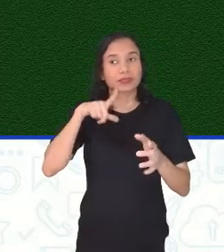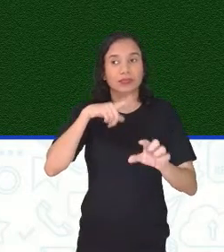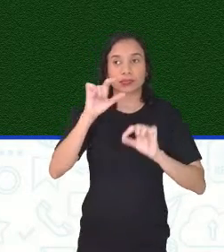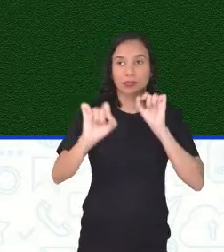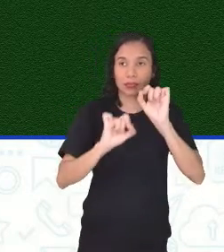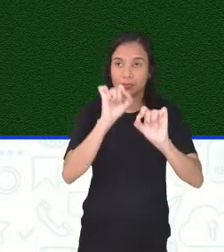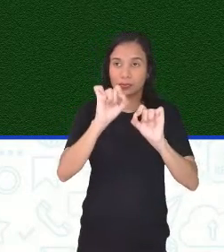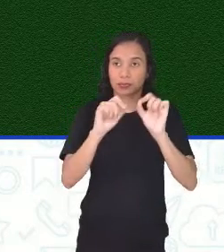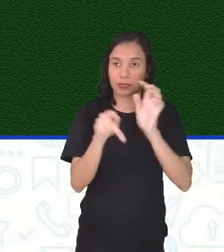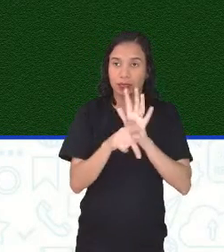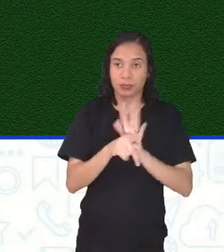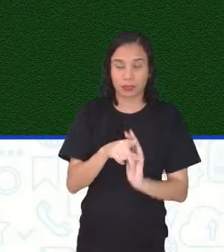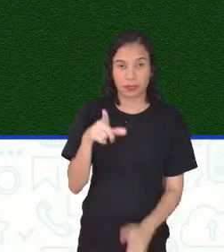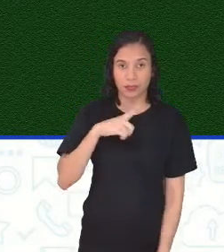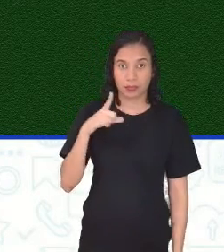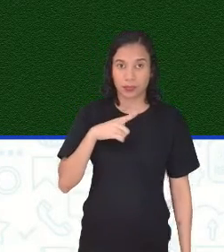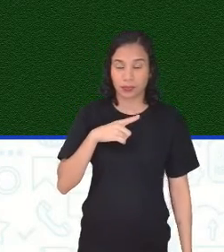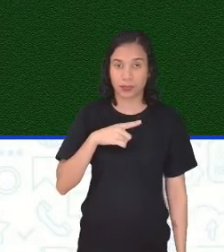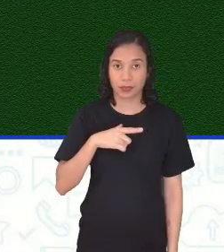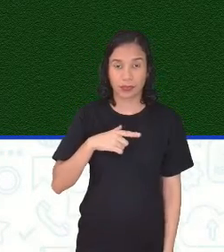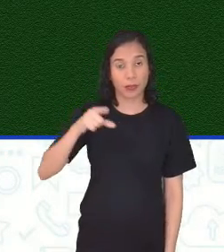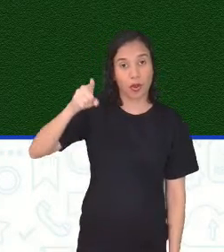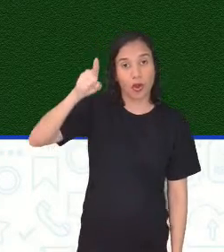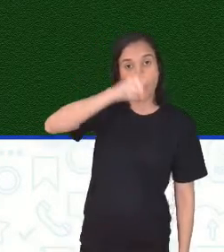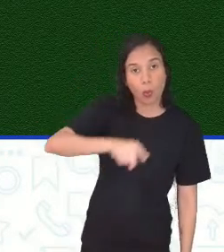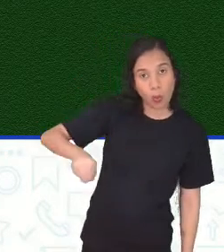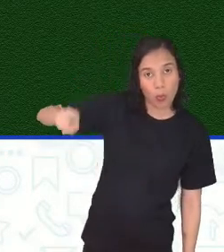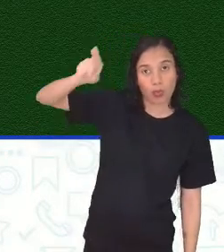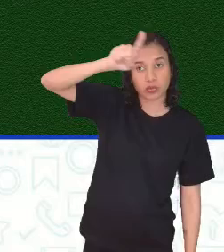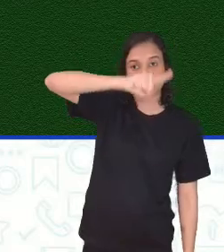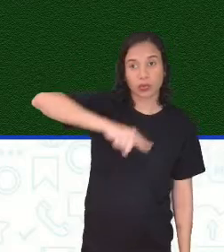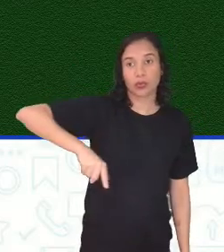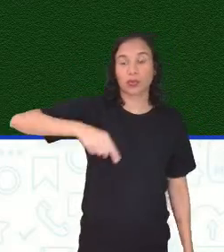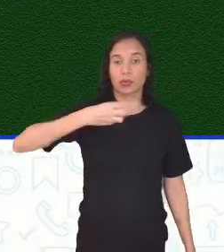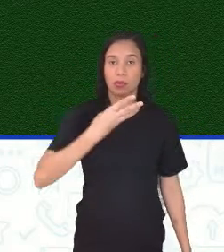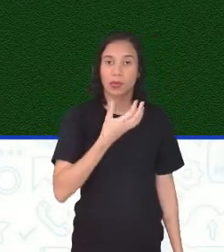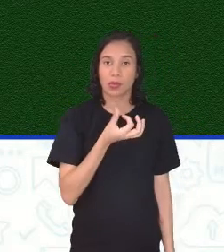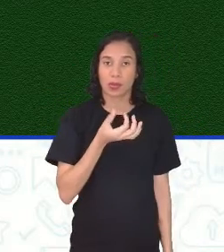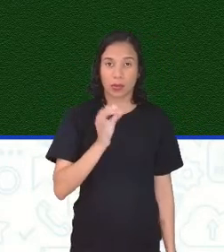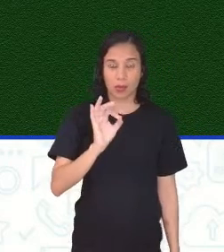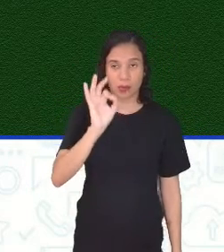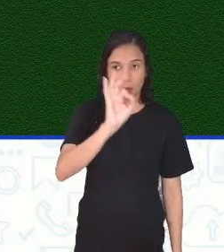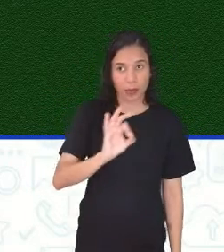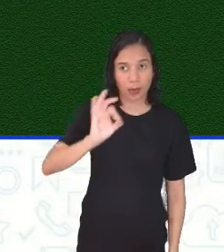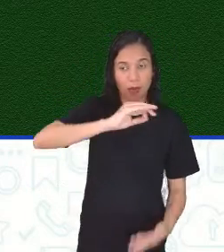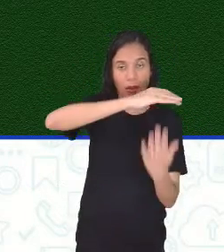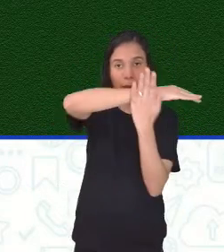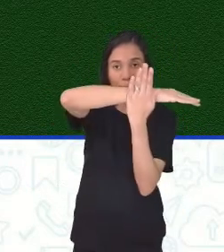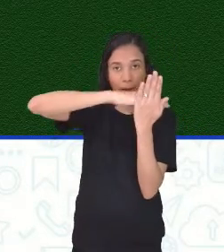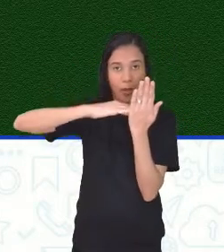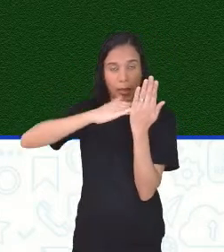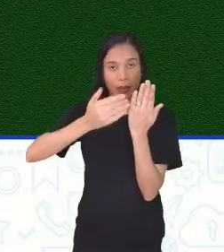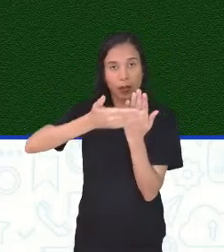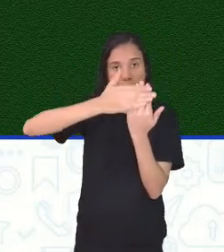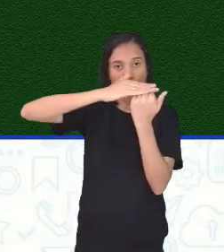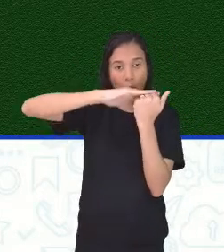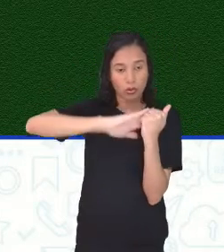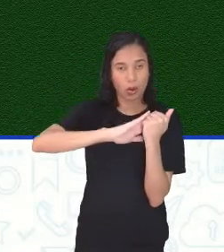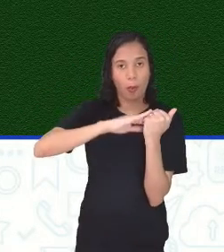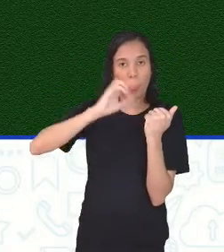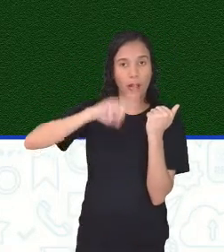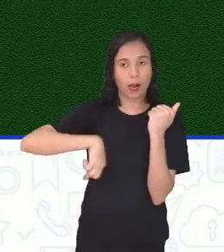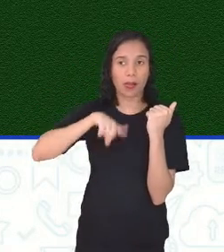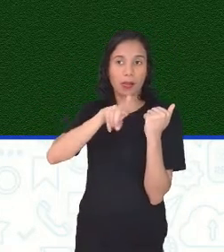tenho o círculo inteiro com 360, a meia volta, quando eu dobro a primeira vez com